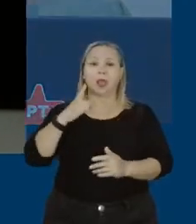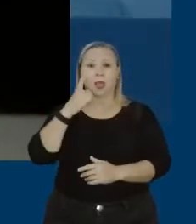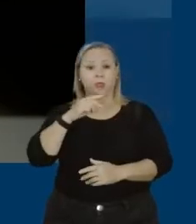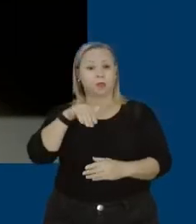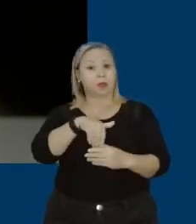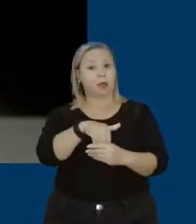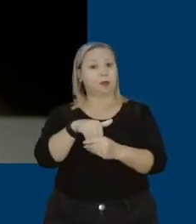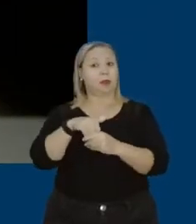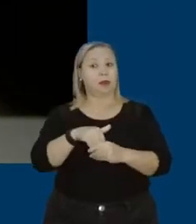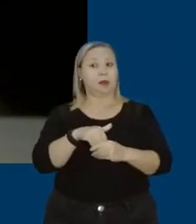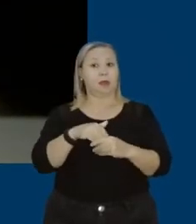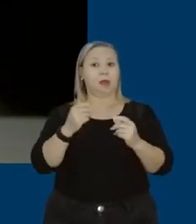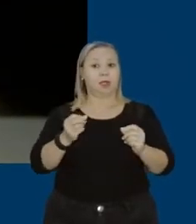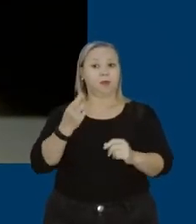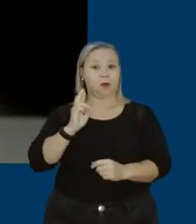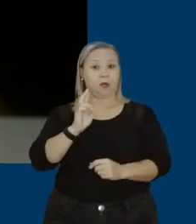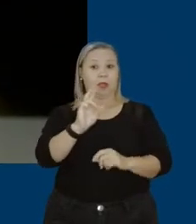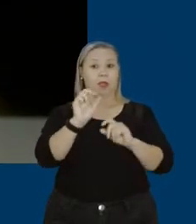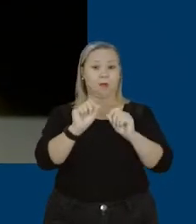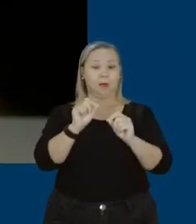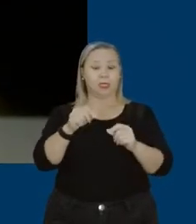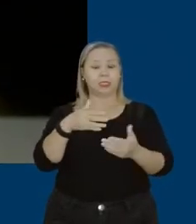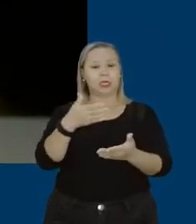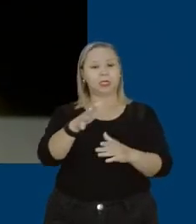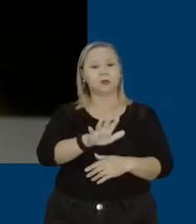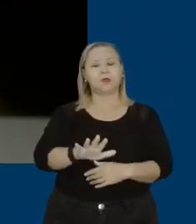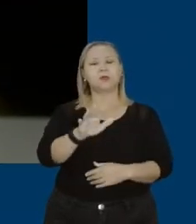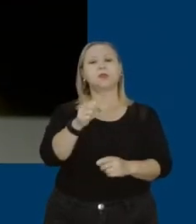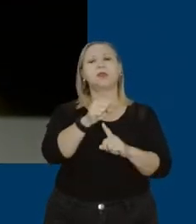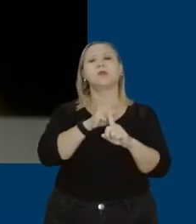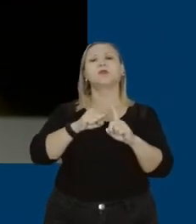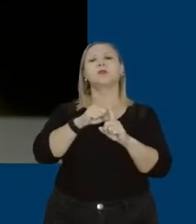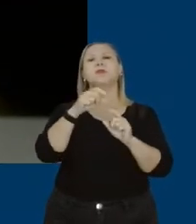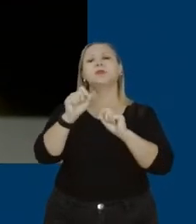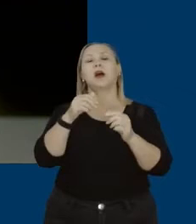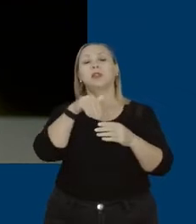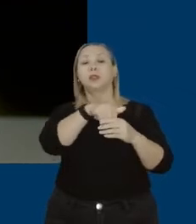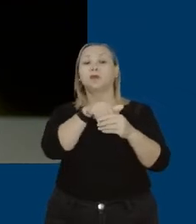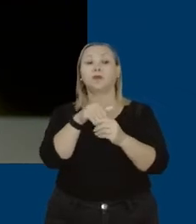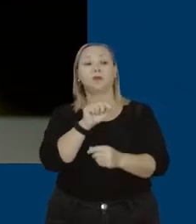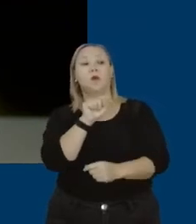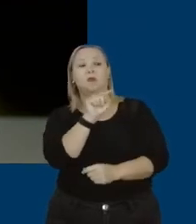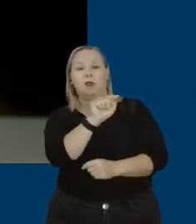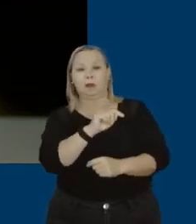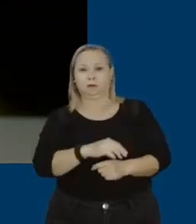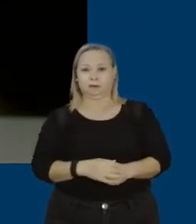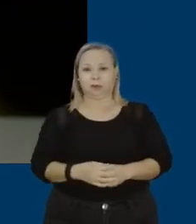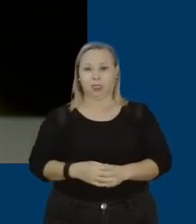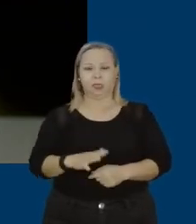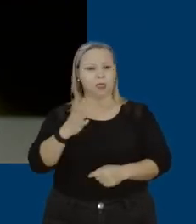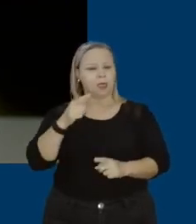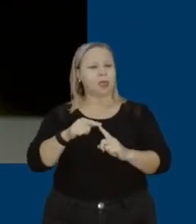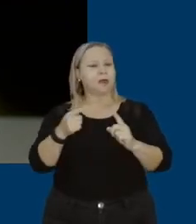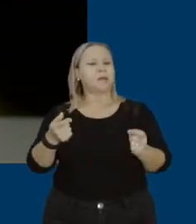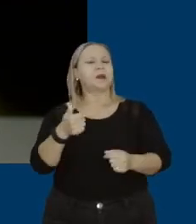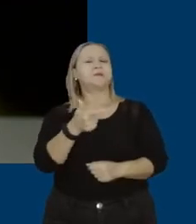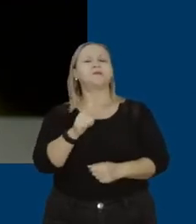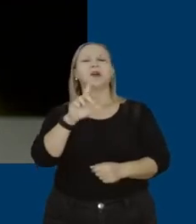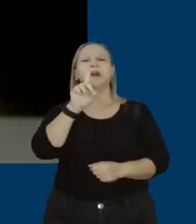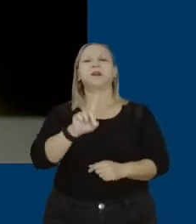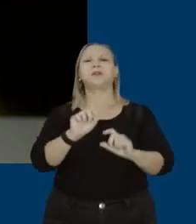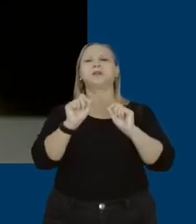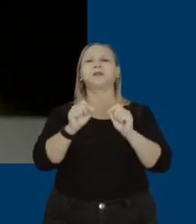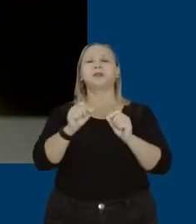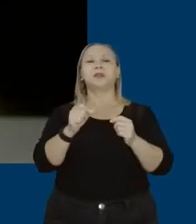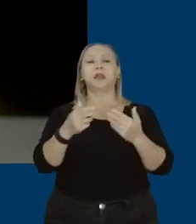eleito, representa um determinado setor da sociedade que votou nele. Mas ele não tem o direito de